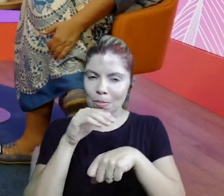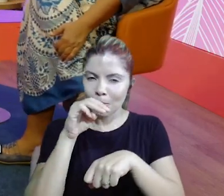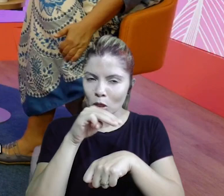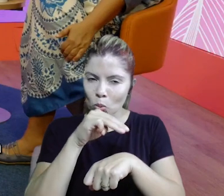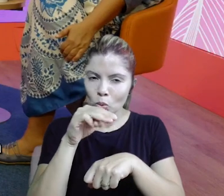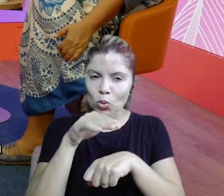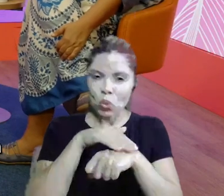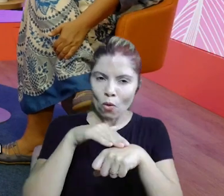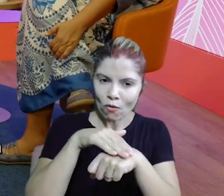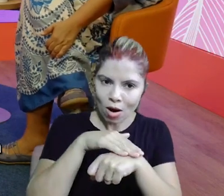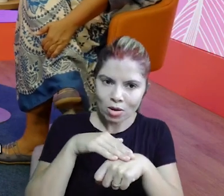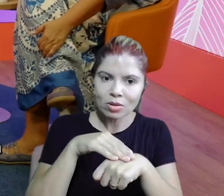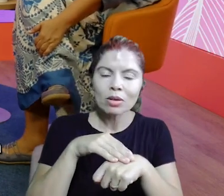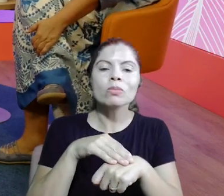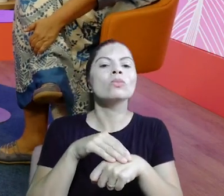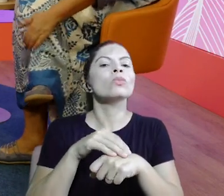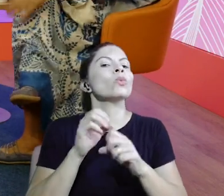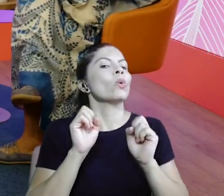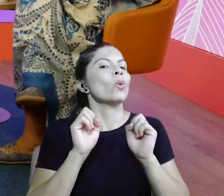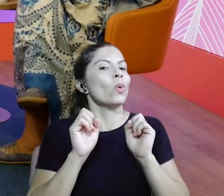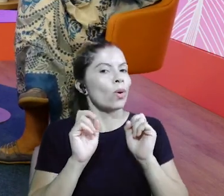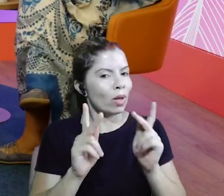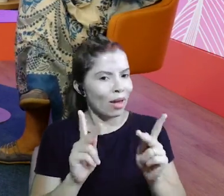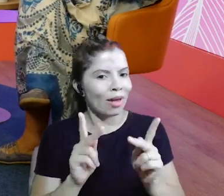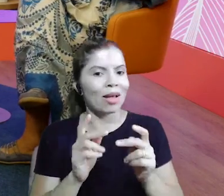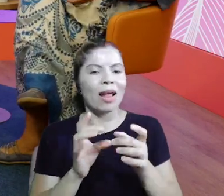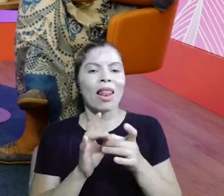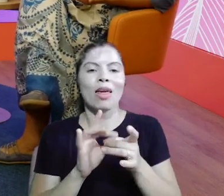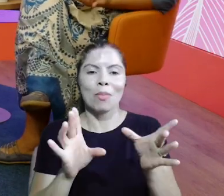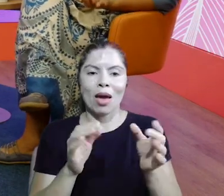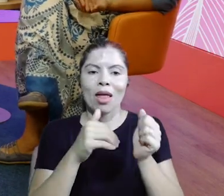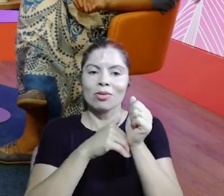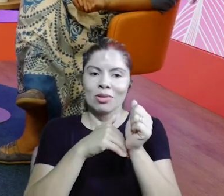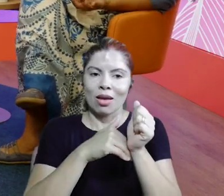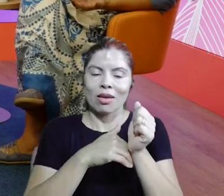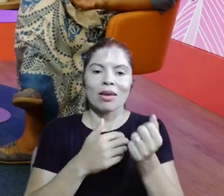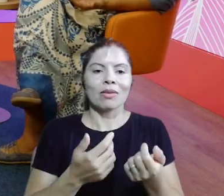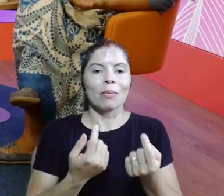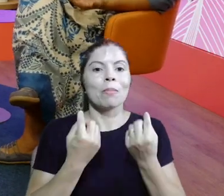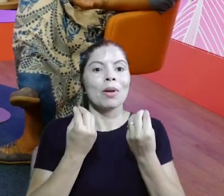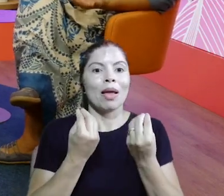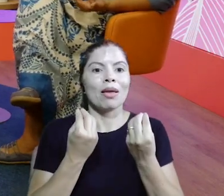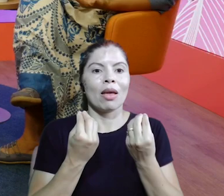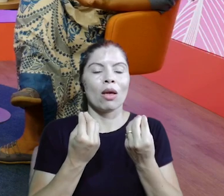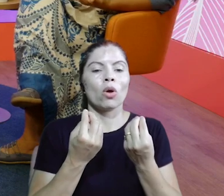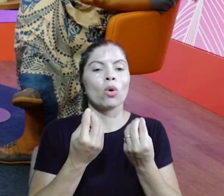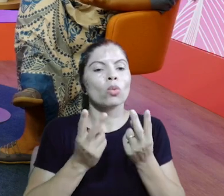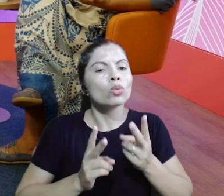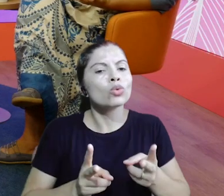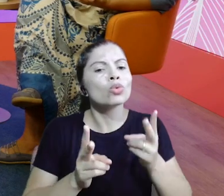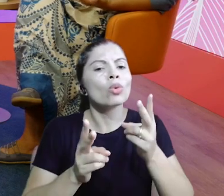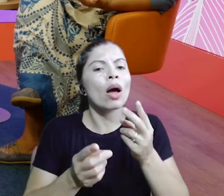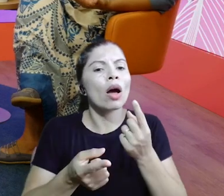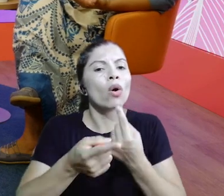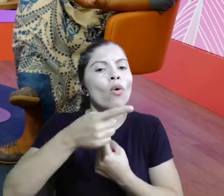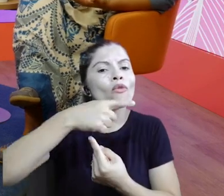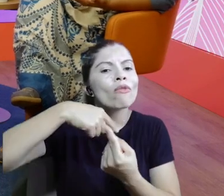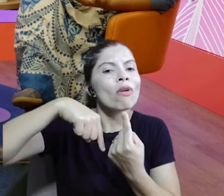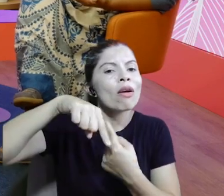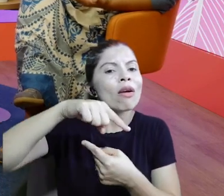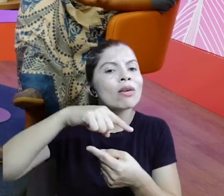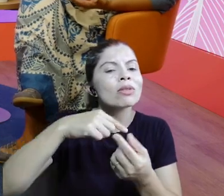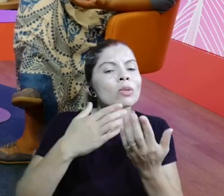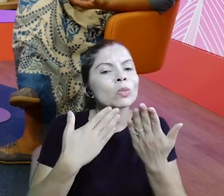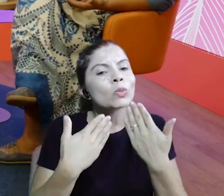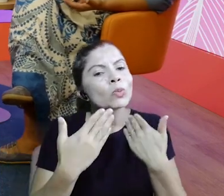meia hora de conversa. E muitos nem pedem ou só pedem pra postar lá no final. Porque é isso, é essa convivência, escutar a história do